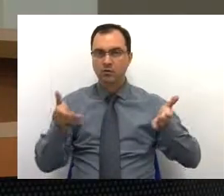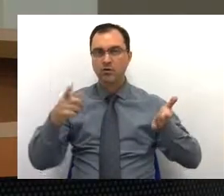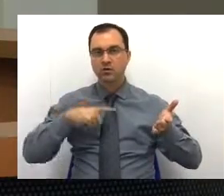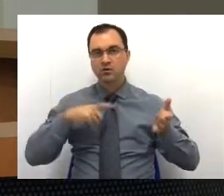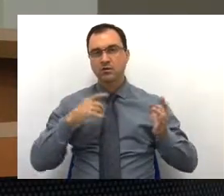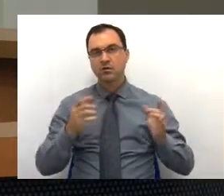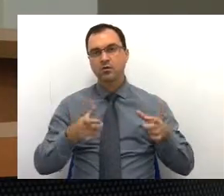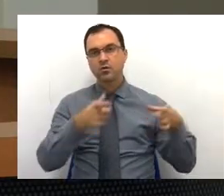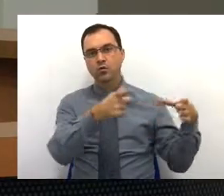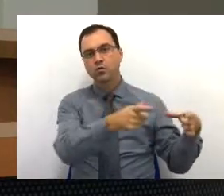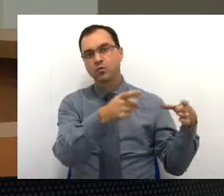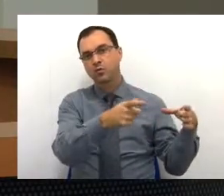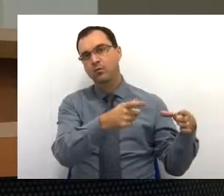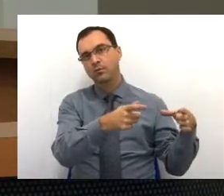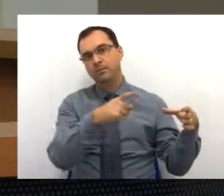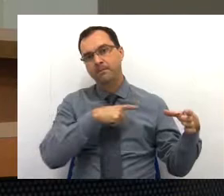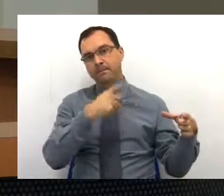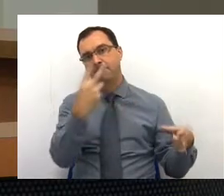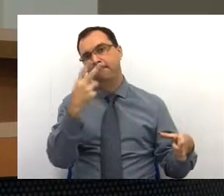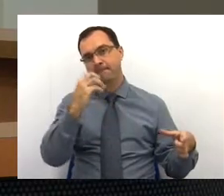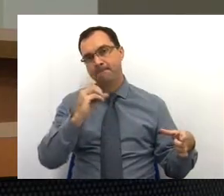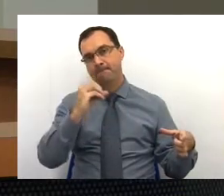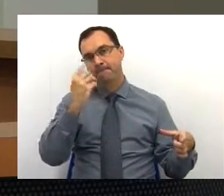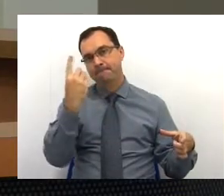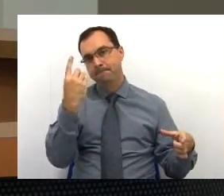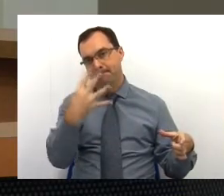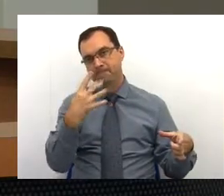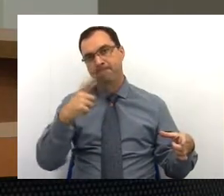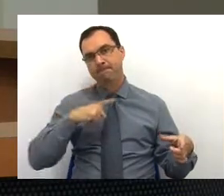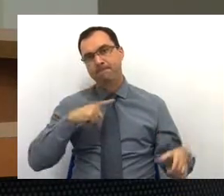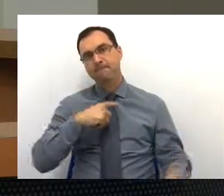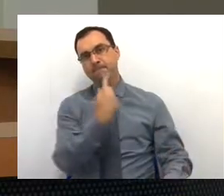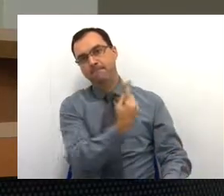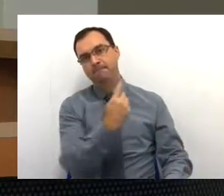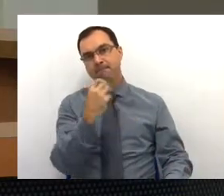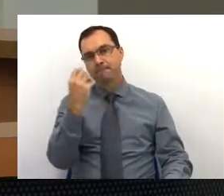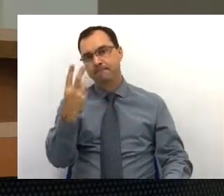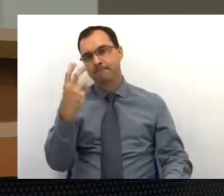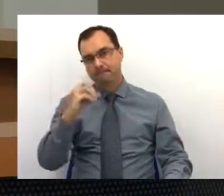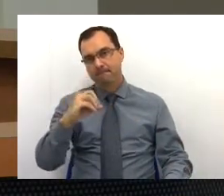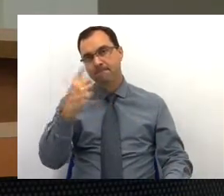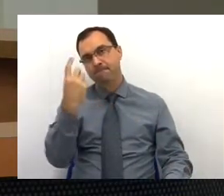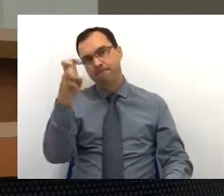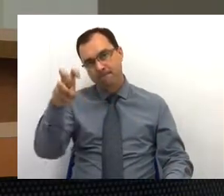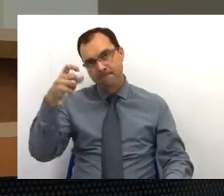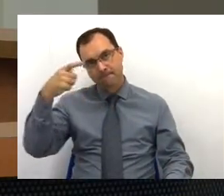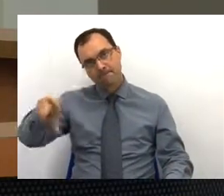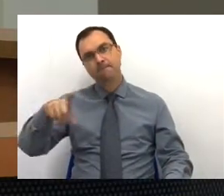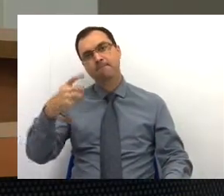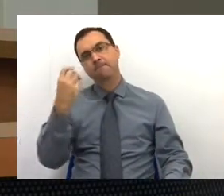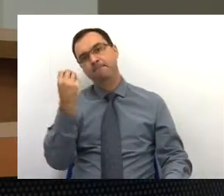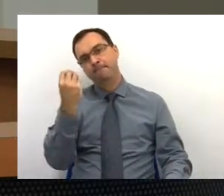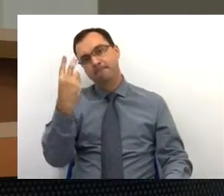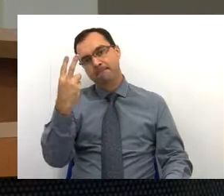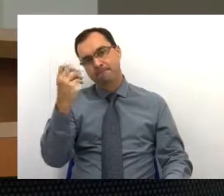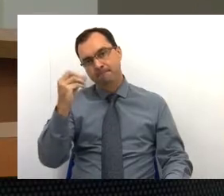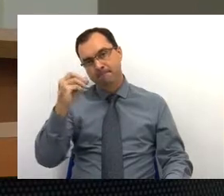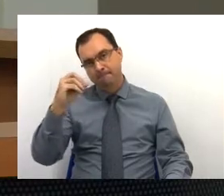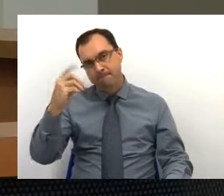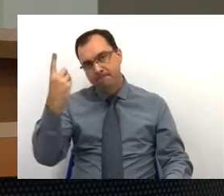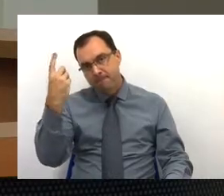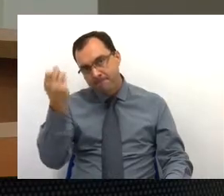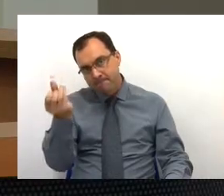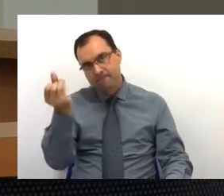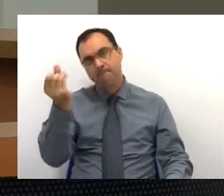as unidades, já temos ali, 2014, uma, 2015, outra, 2016, até